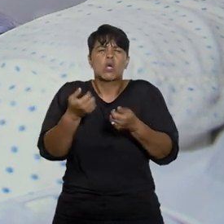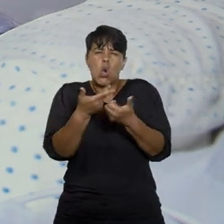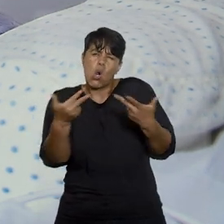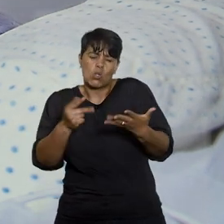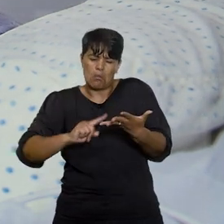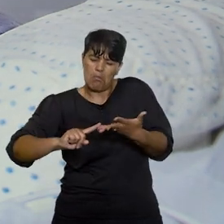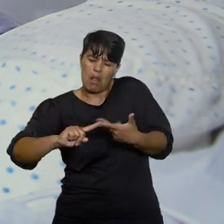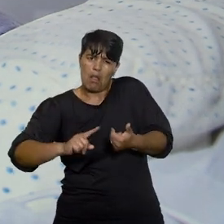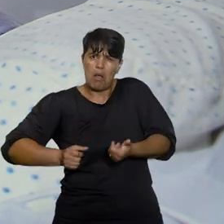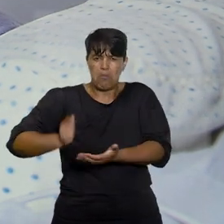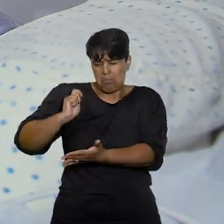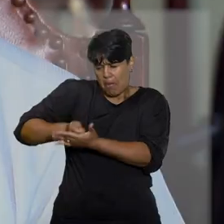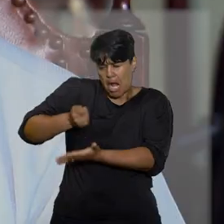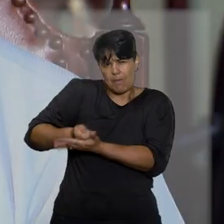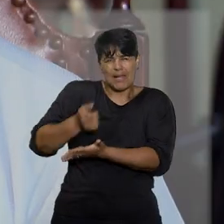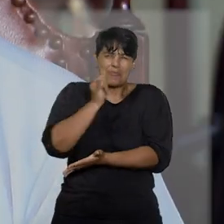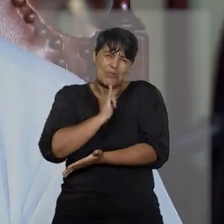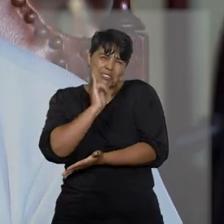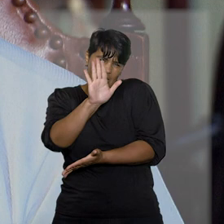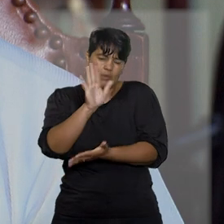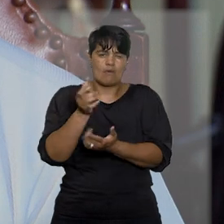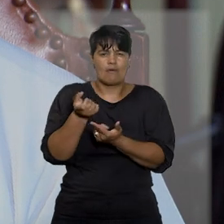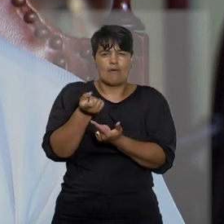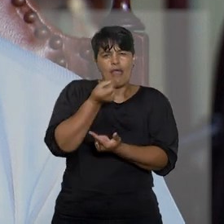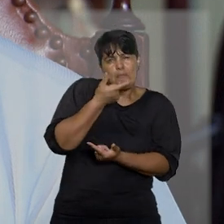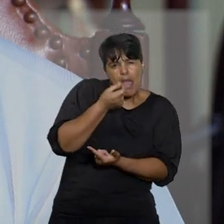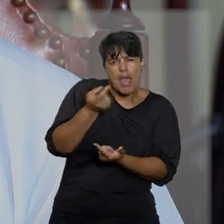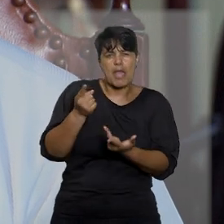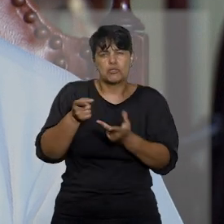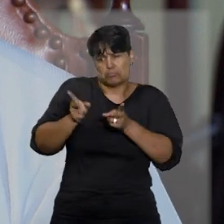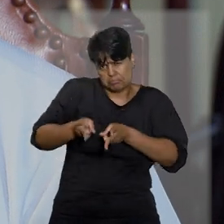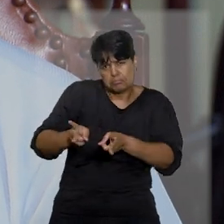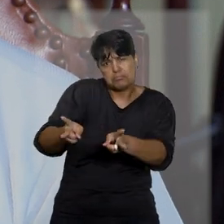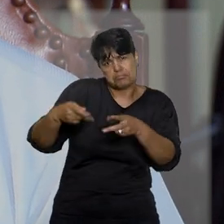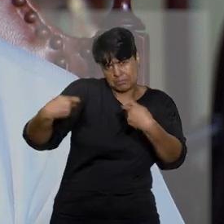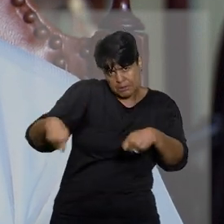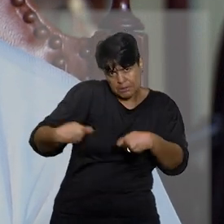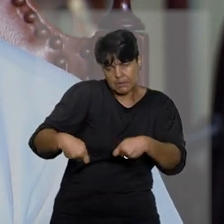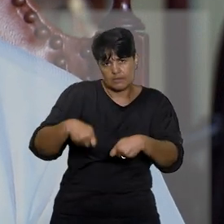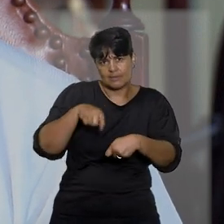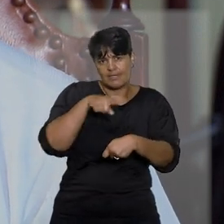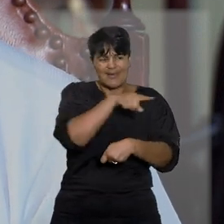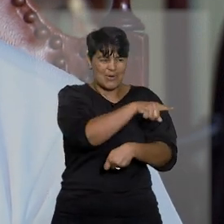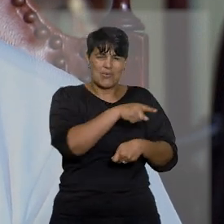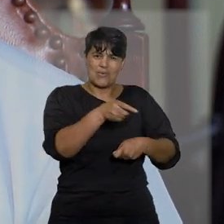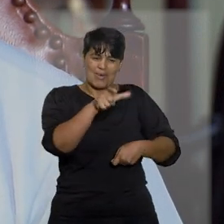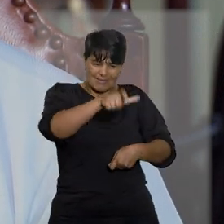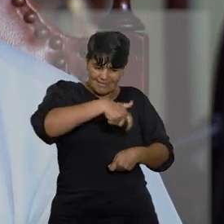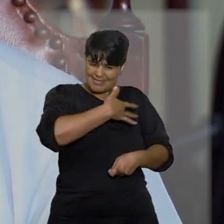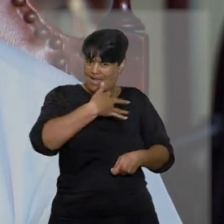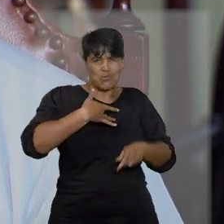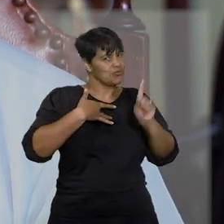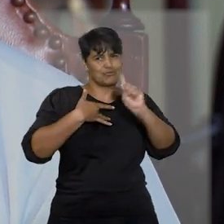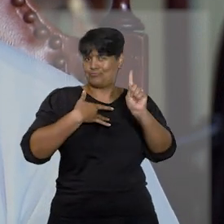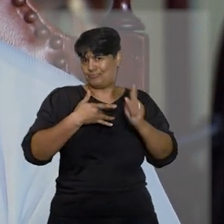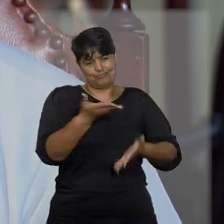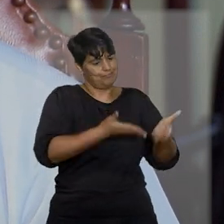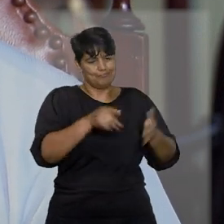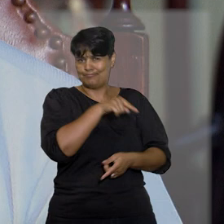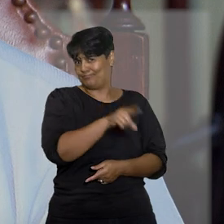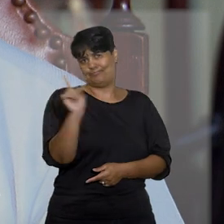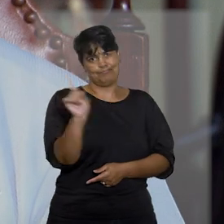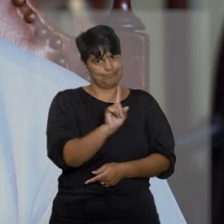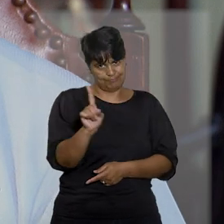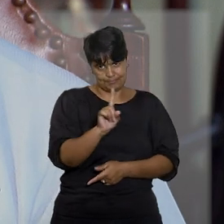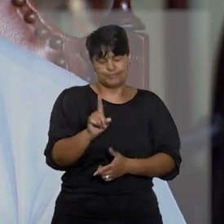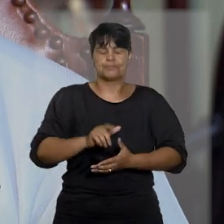precisa ser pago por fora. Remédio, por exemplo, de uso contínuo, home care não cobre. Até hoje não